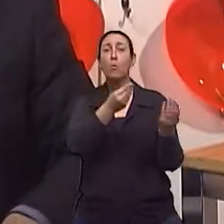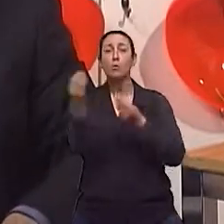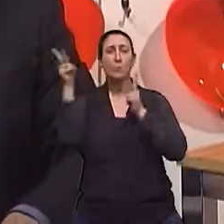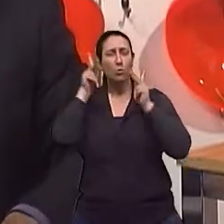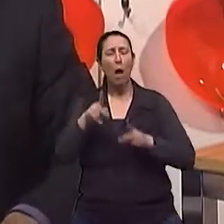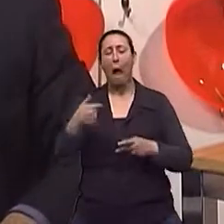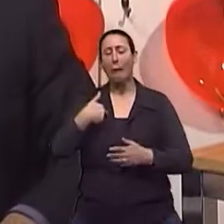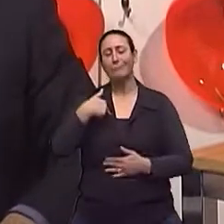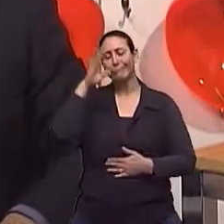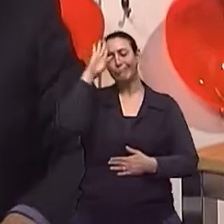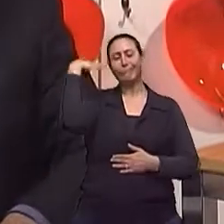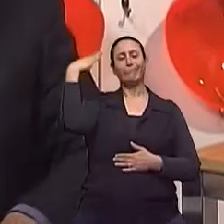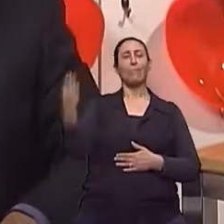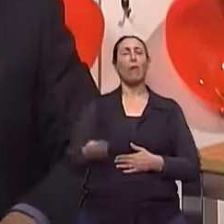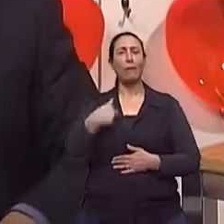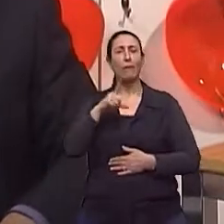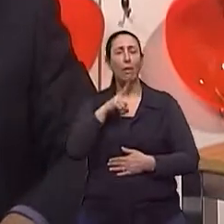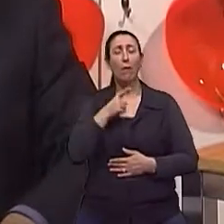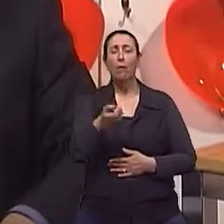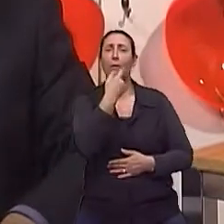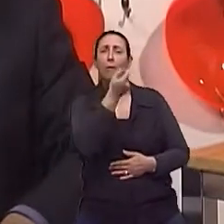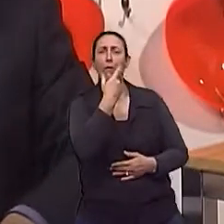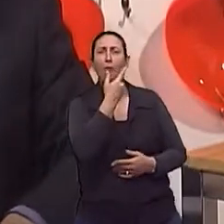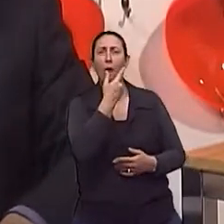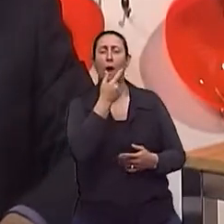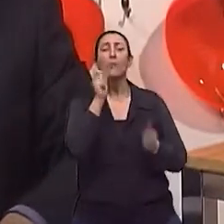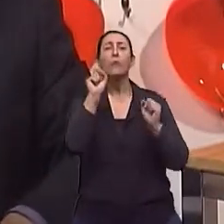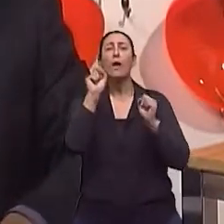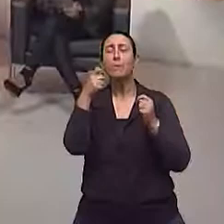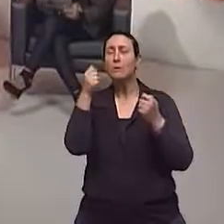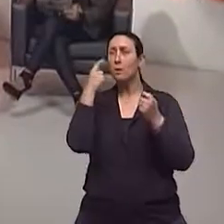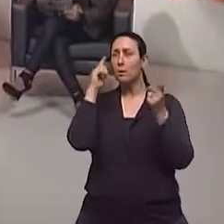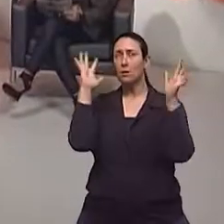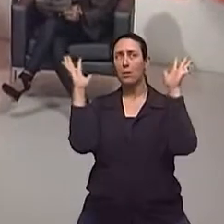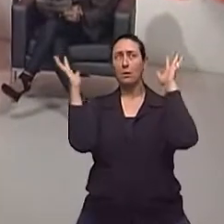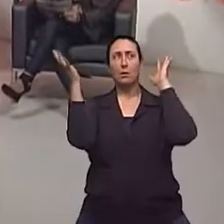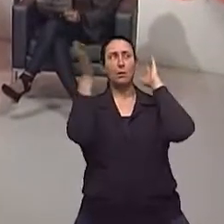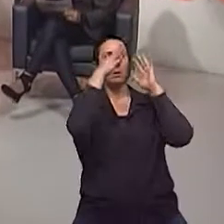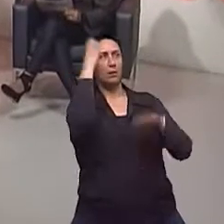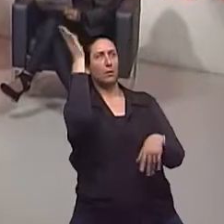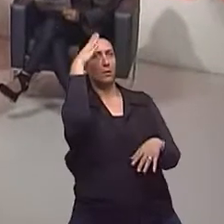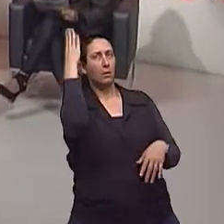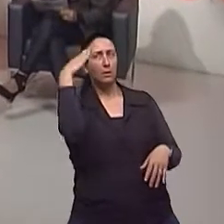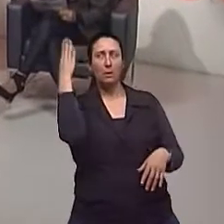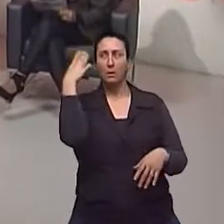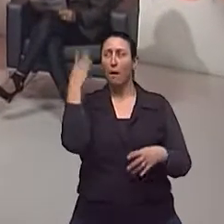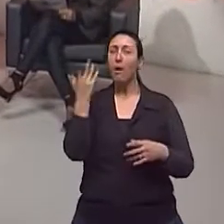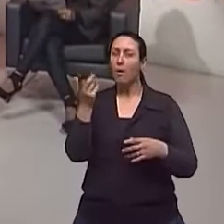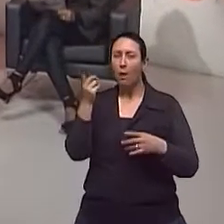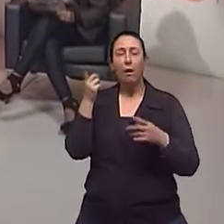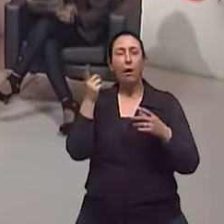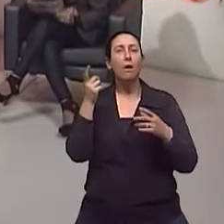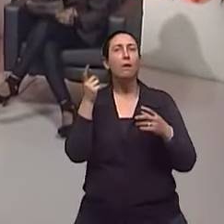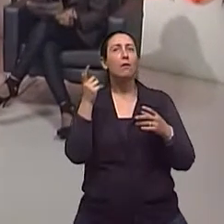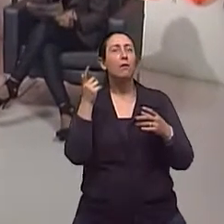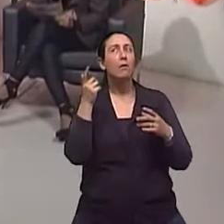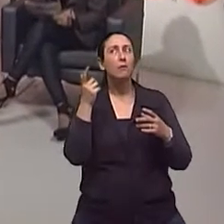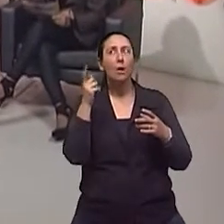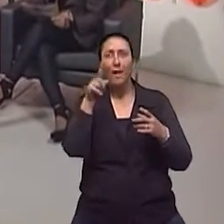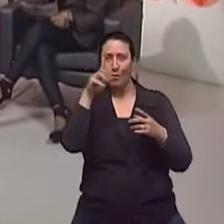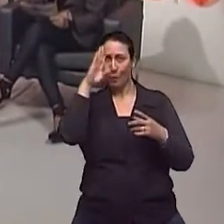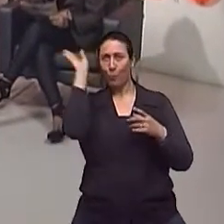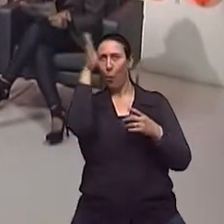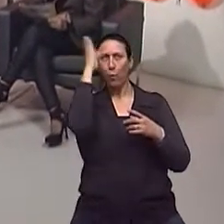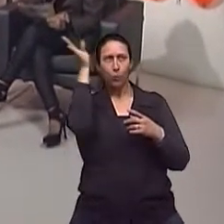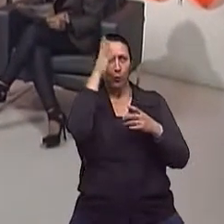labirintite, a pessoa tem que sentir que as coisas estão rodando em volta, ou ela está rodando em volta. Não uma tontura, simplesmente. Isso. as tonturas